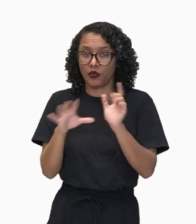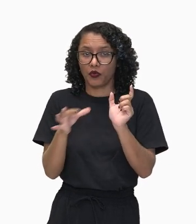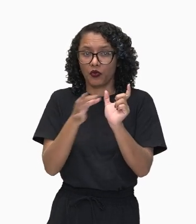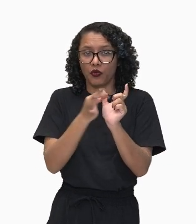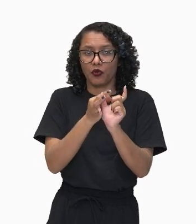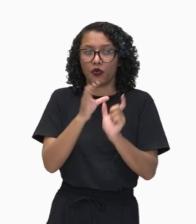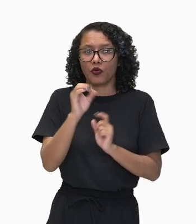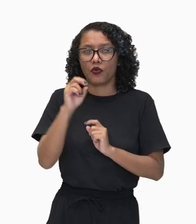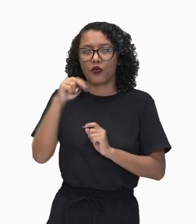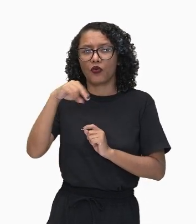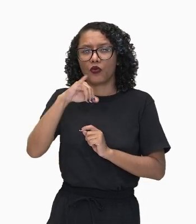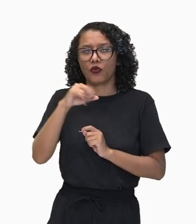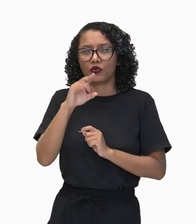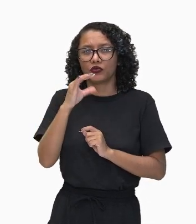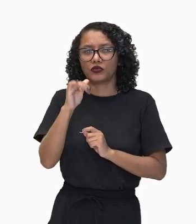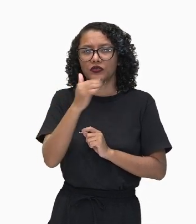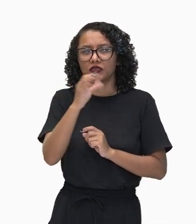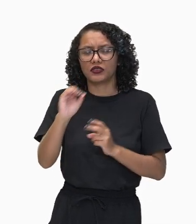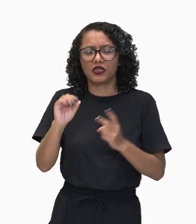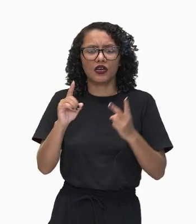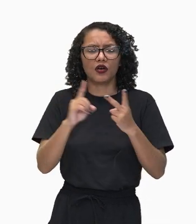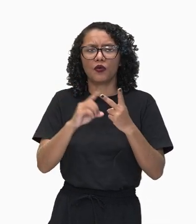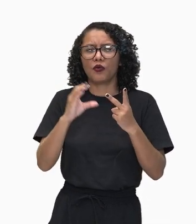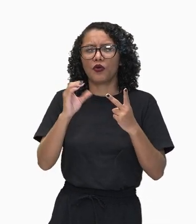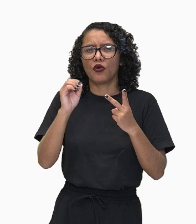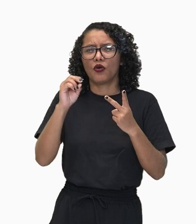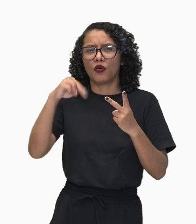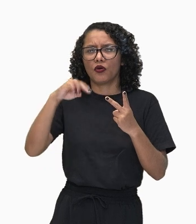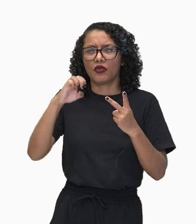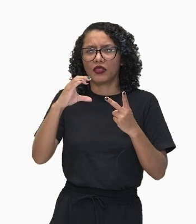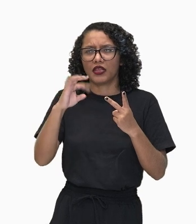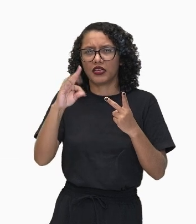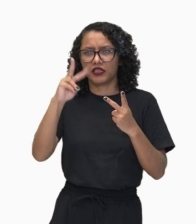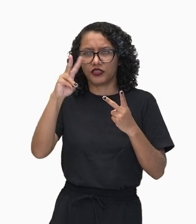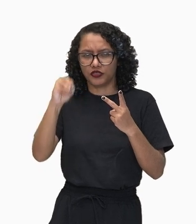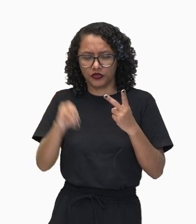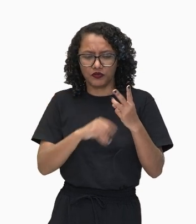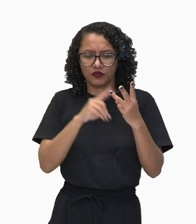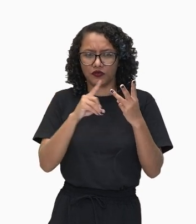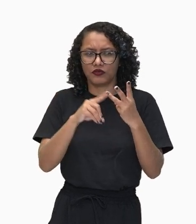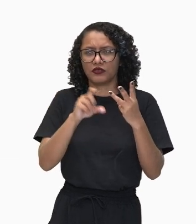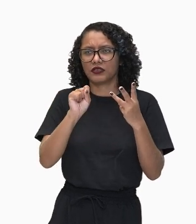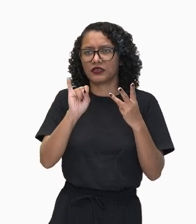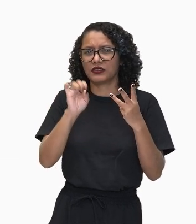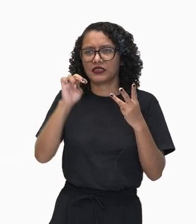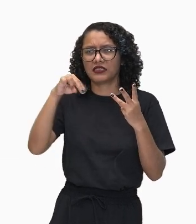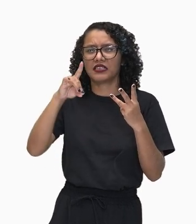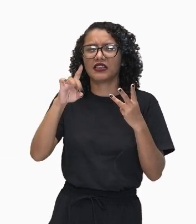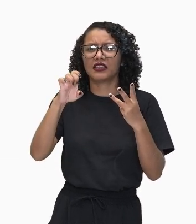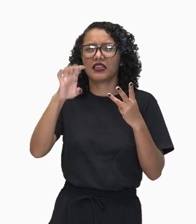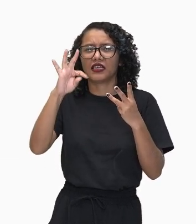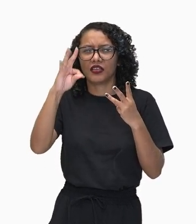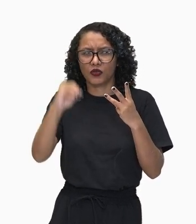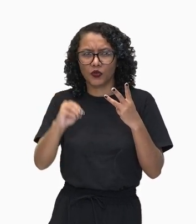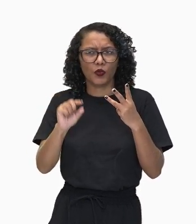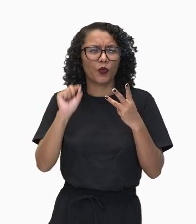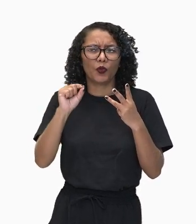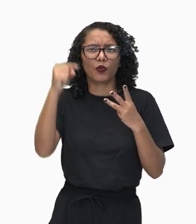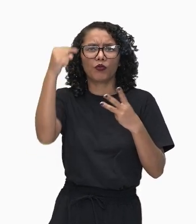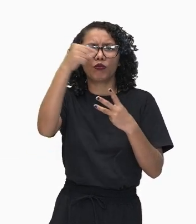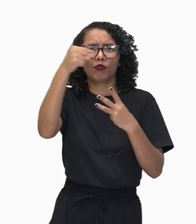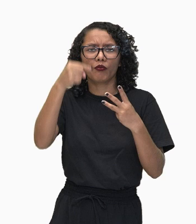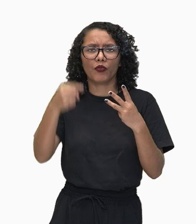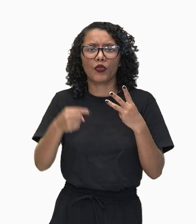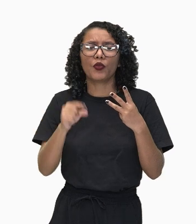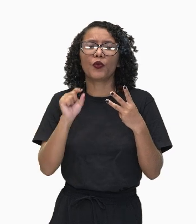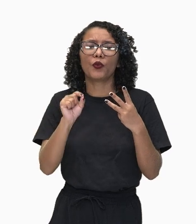uma conjunção? O que é um conectivo? O que é um síndeto? Você vai conhecer a